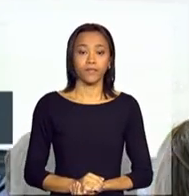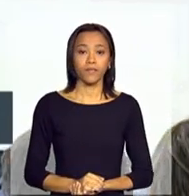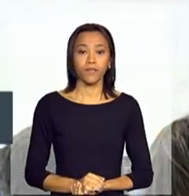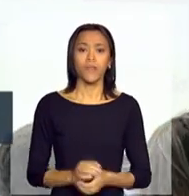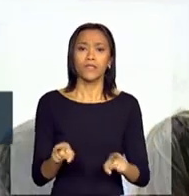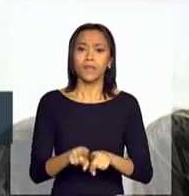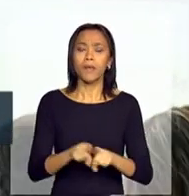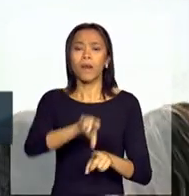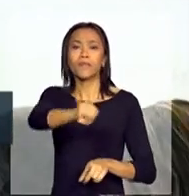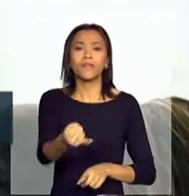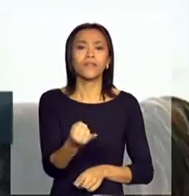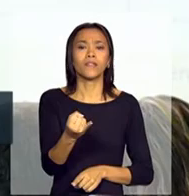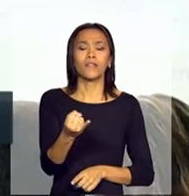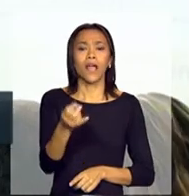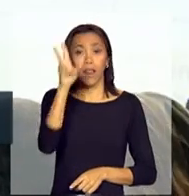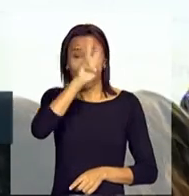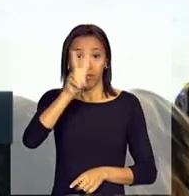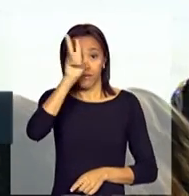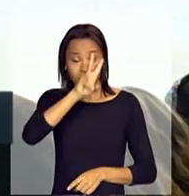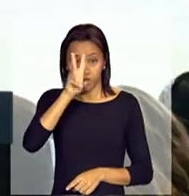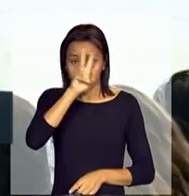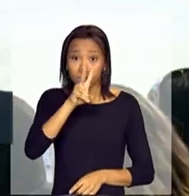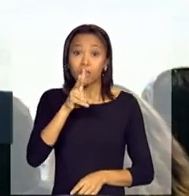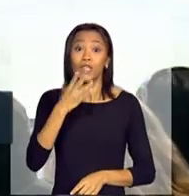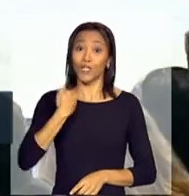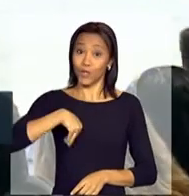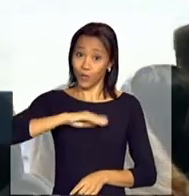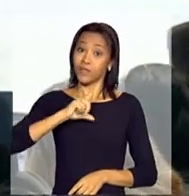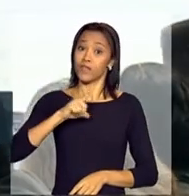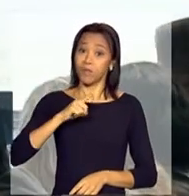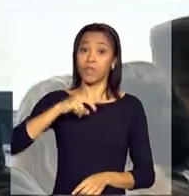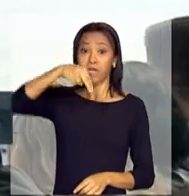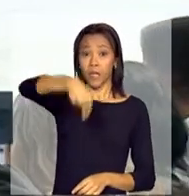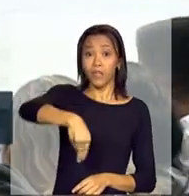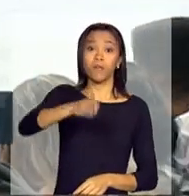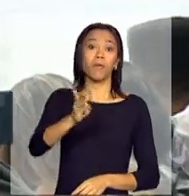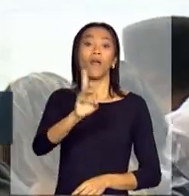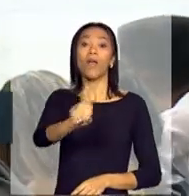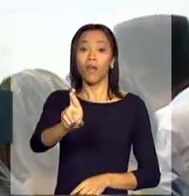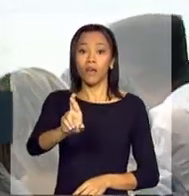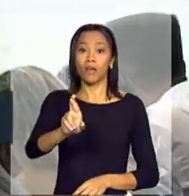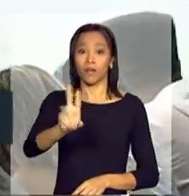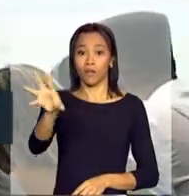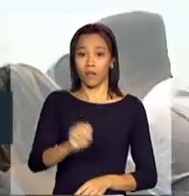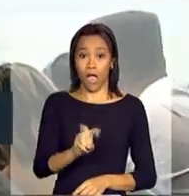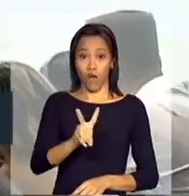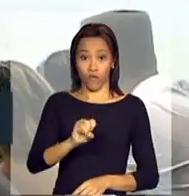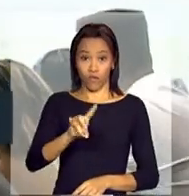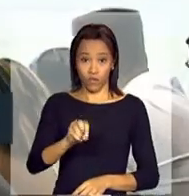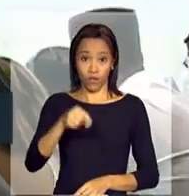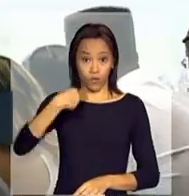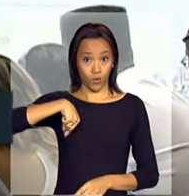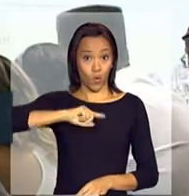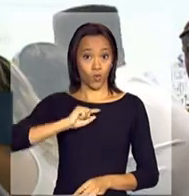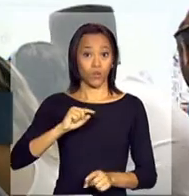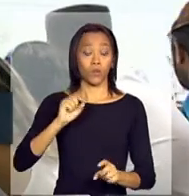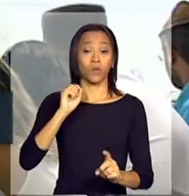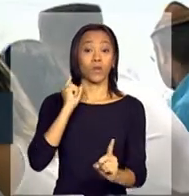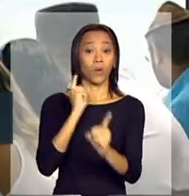Aproveitando e lembrando que nós estamos com a NBR transmitindo ao vivo o nosso encontro.